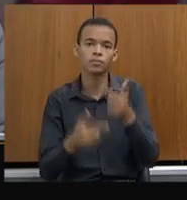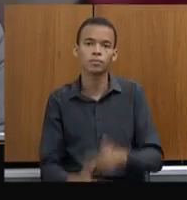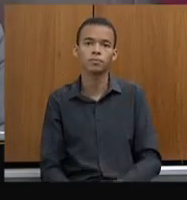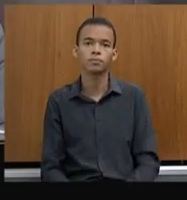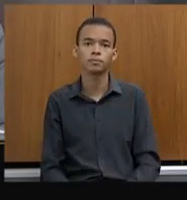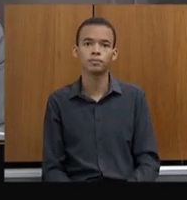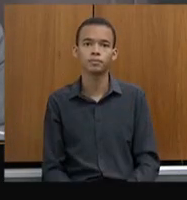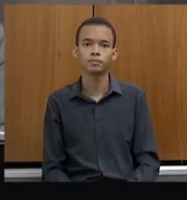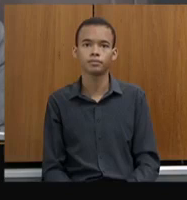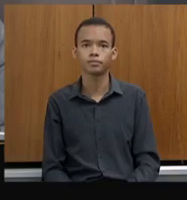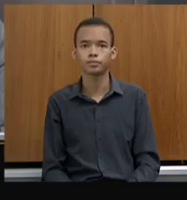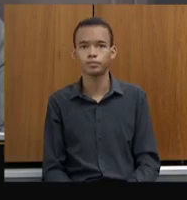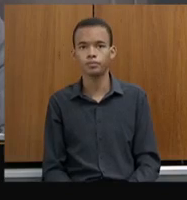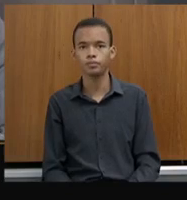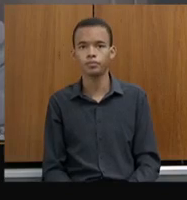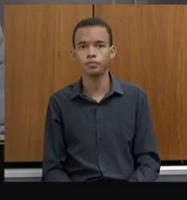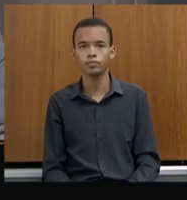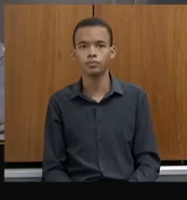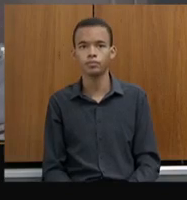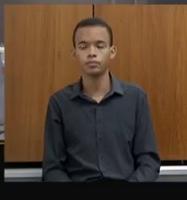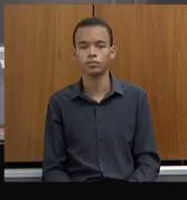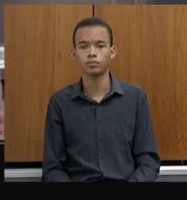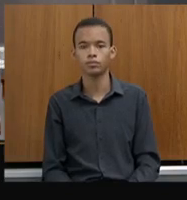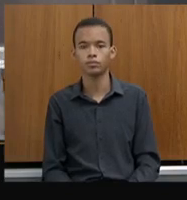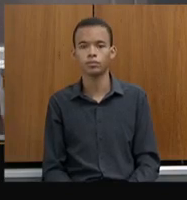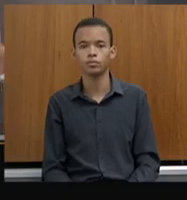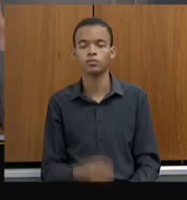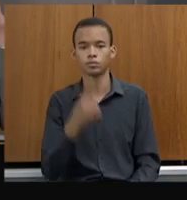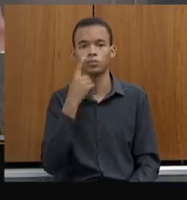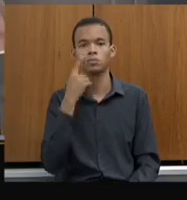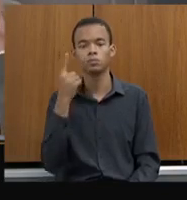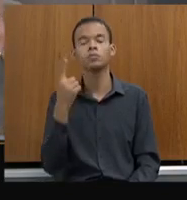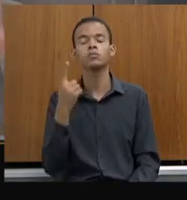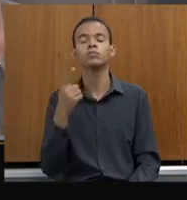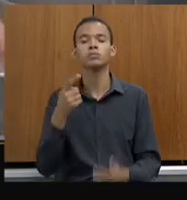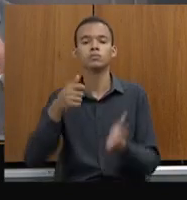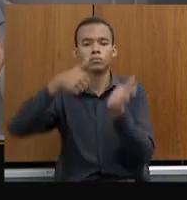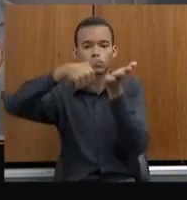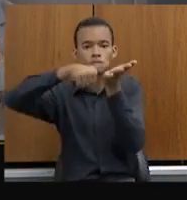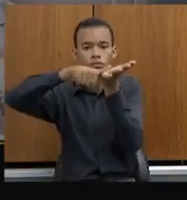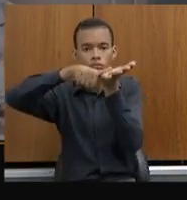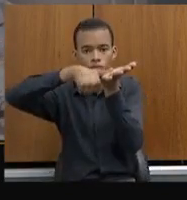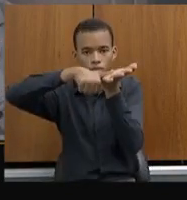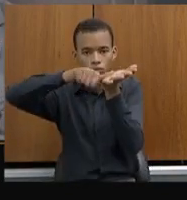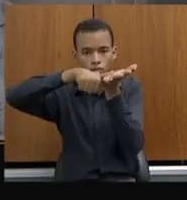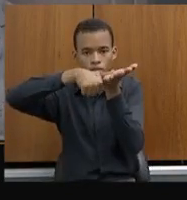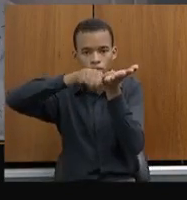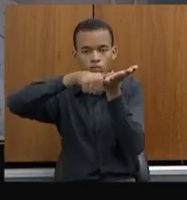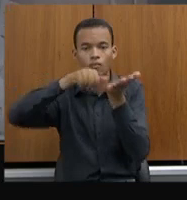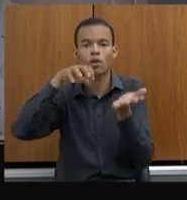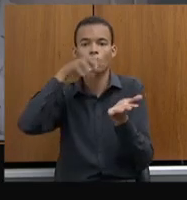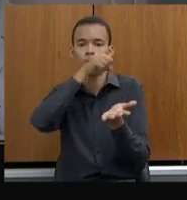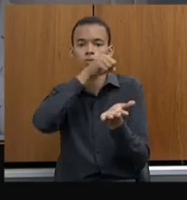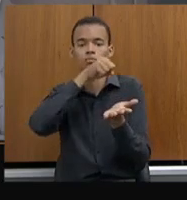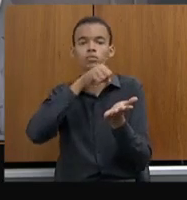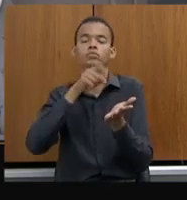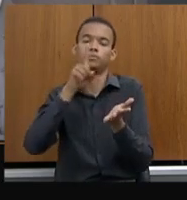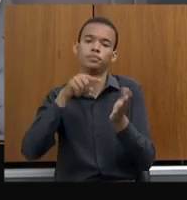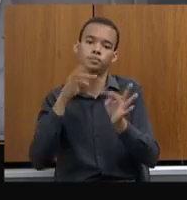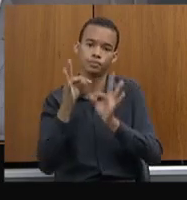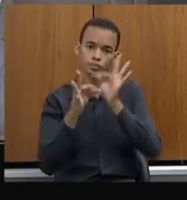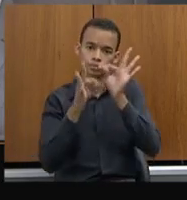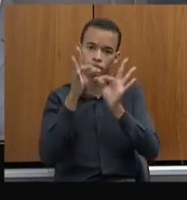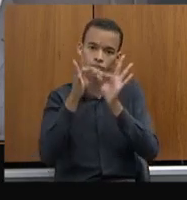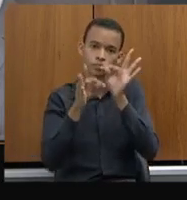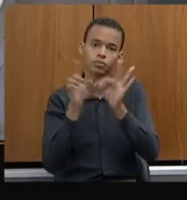Temos aí o RG Express, modernização, por outras palavras, do Instituto